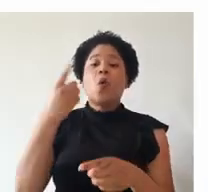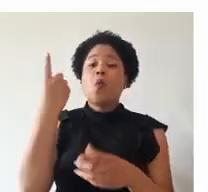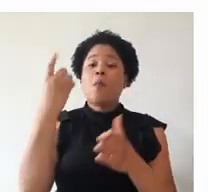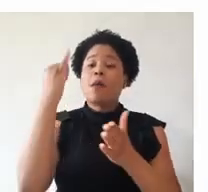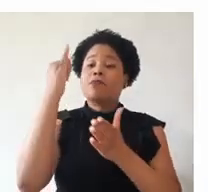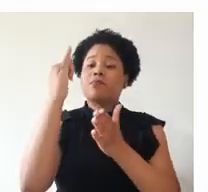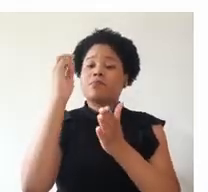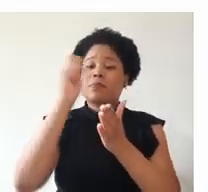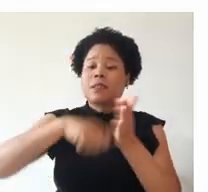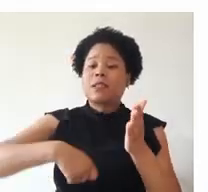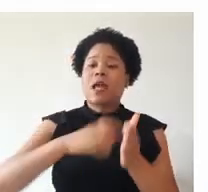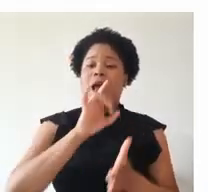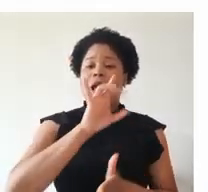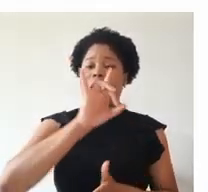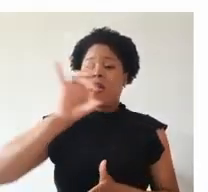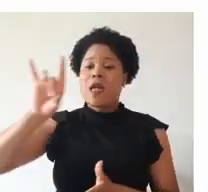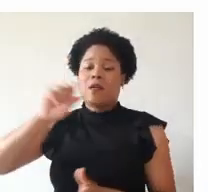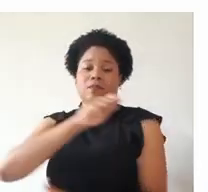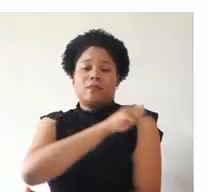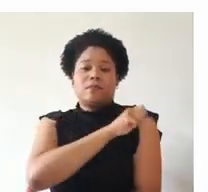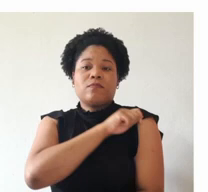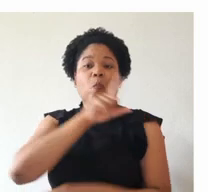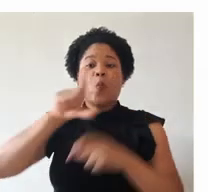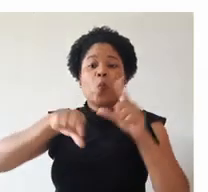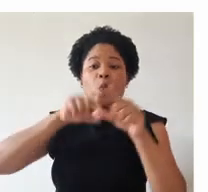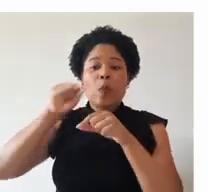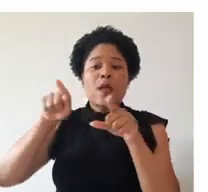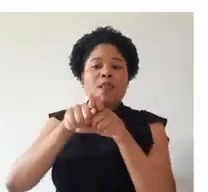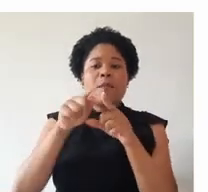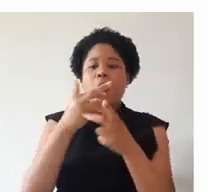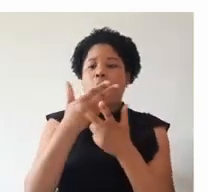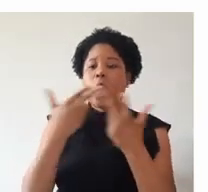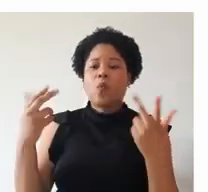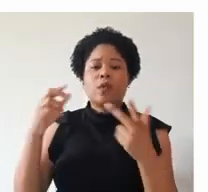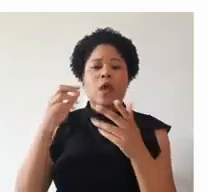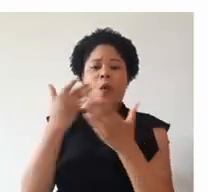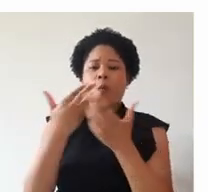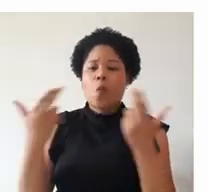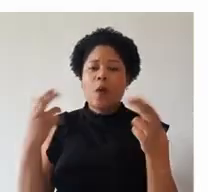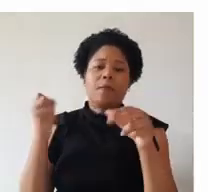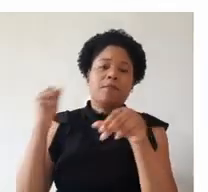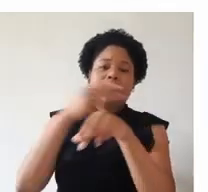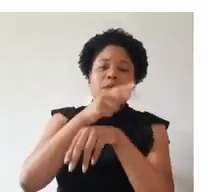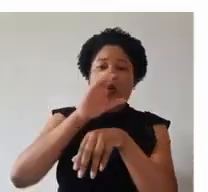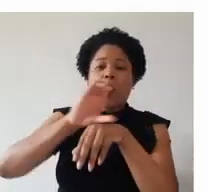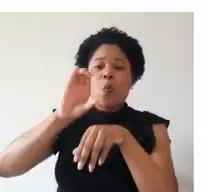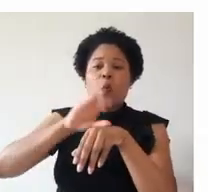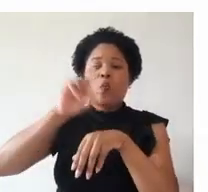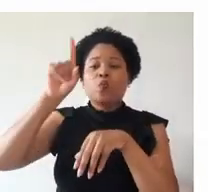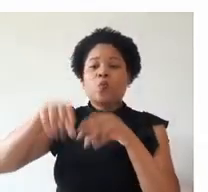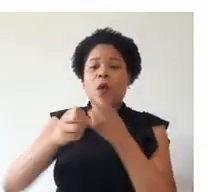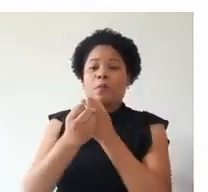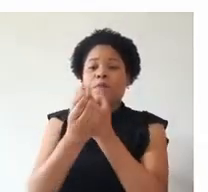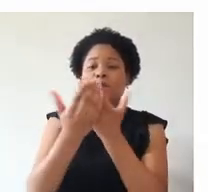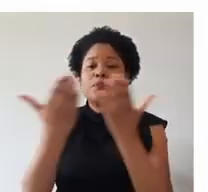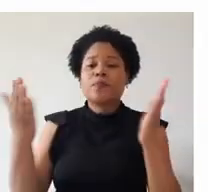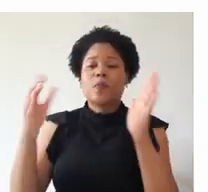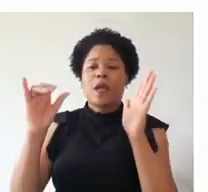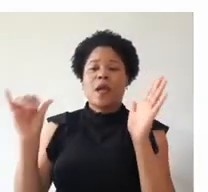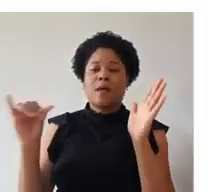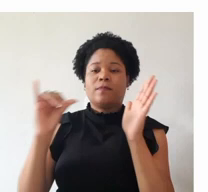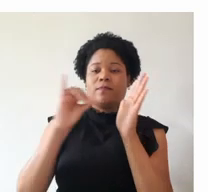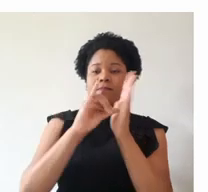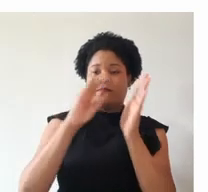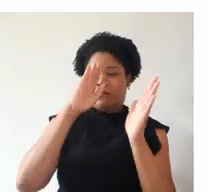única para cada estudante. A seleção e outros critérios para ingresso no curso serão publicados através